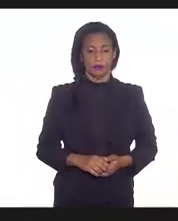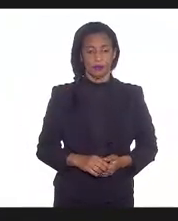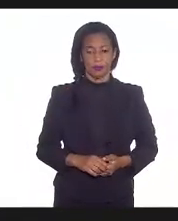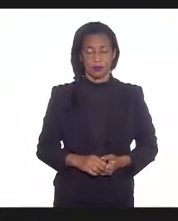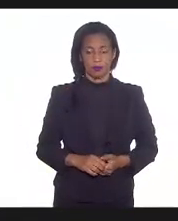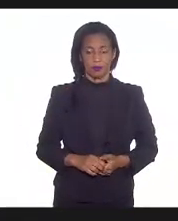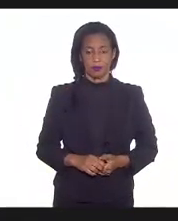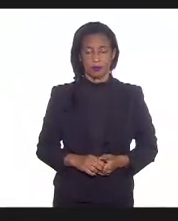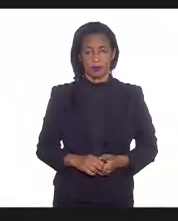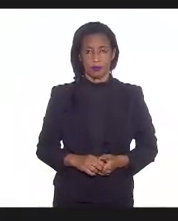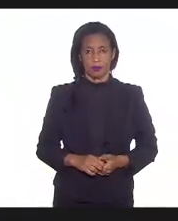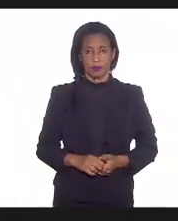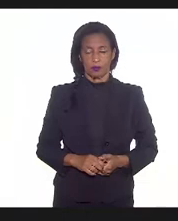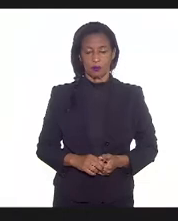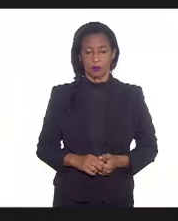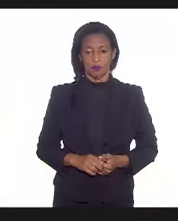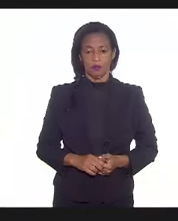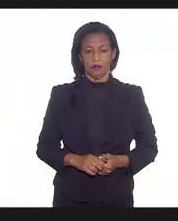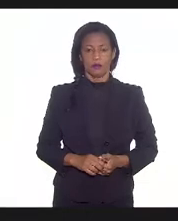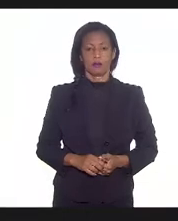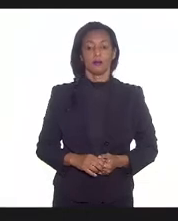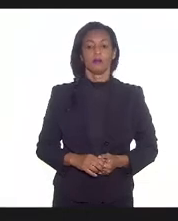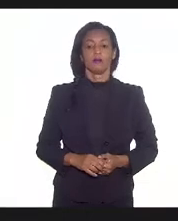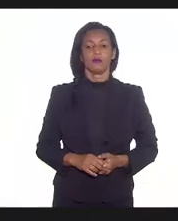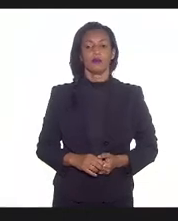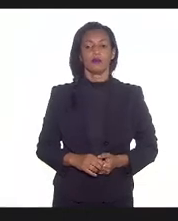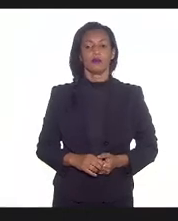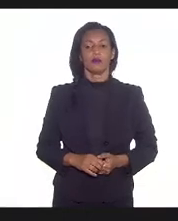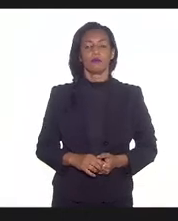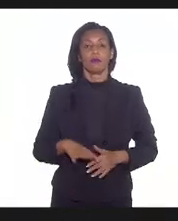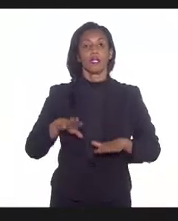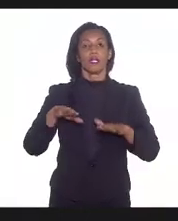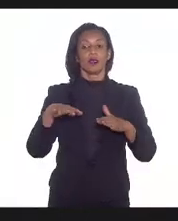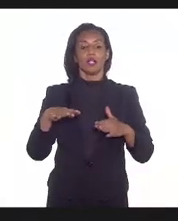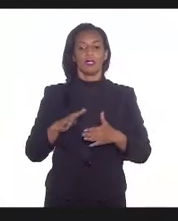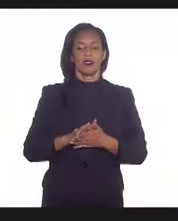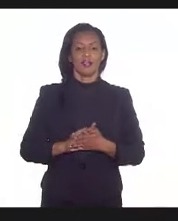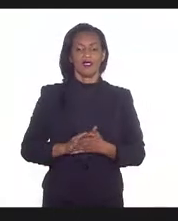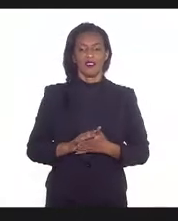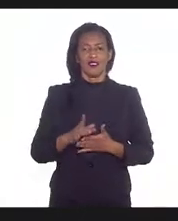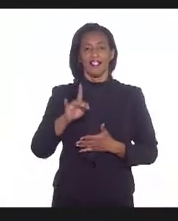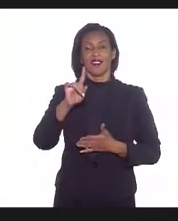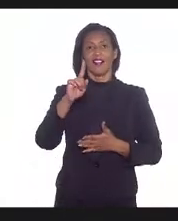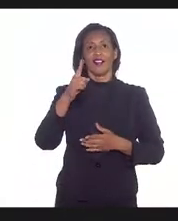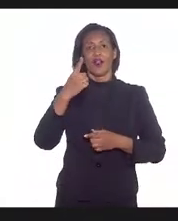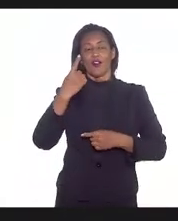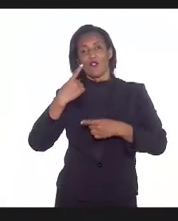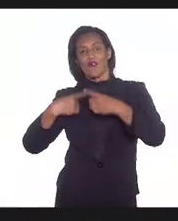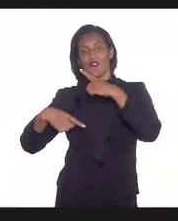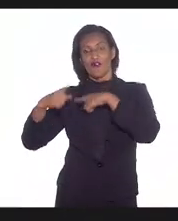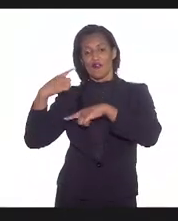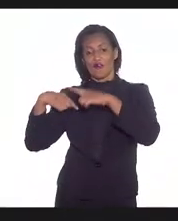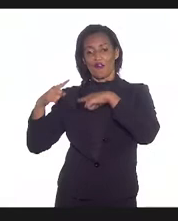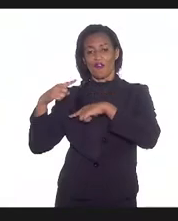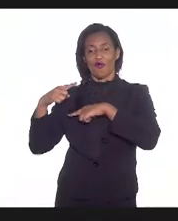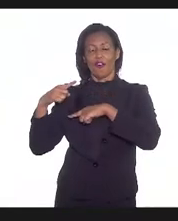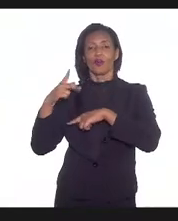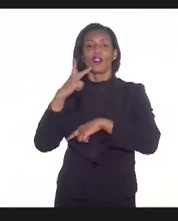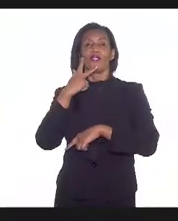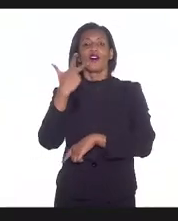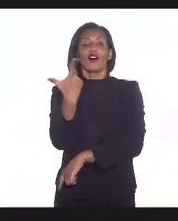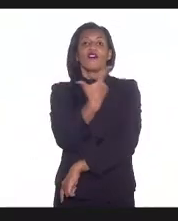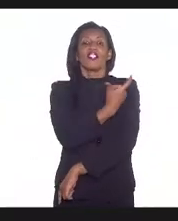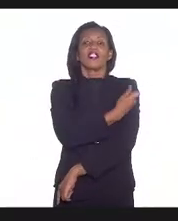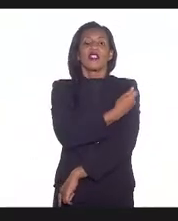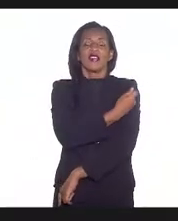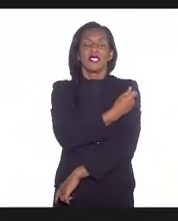Doutor Ricardo? Isso. E aí, na questão... Doutor, volta... Começa a vacinação de